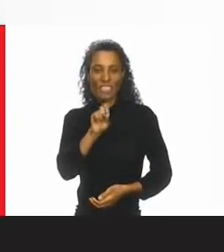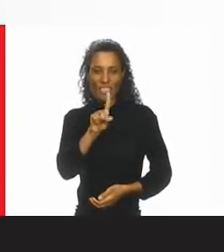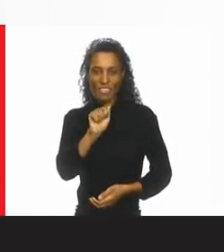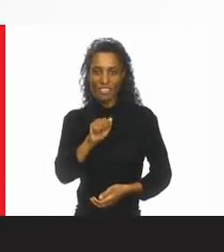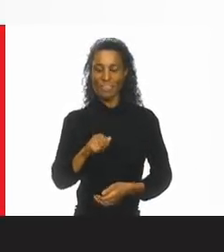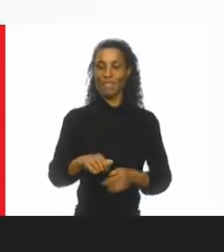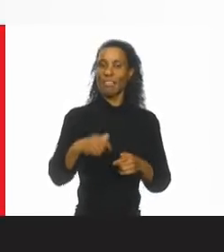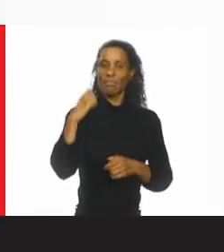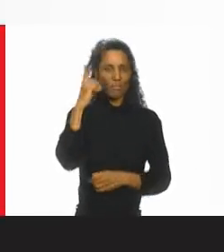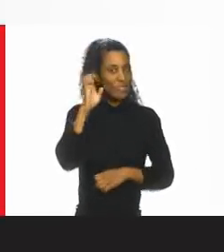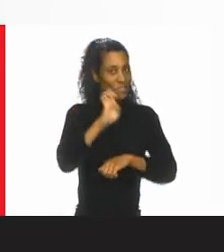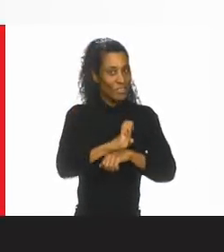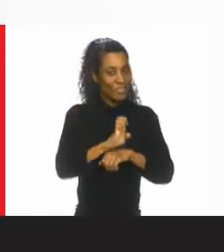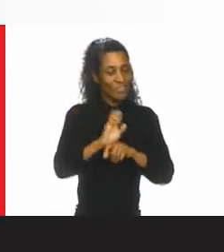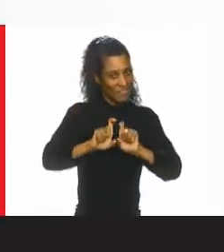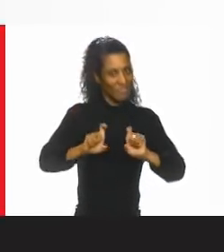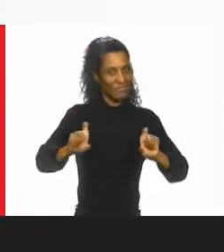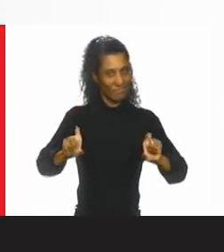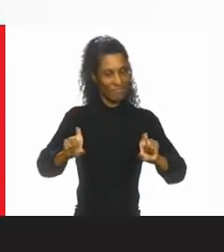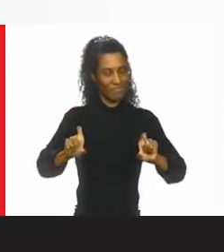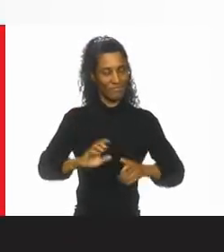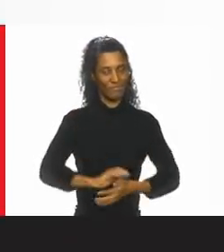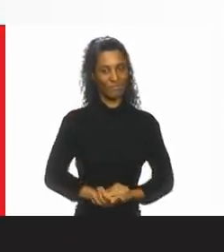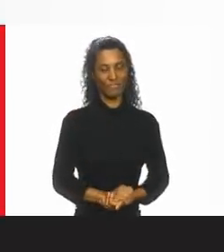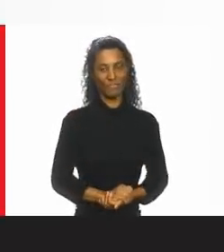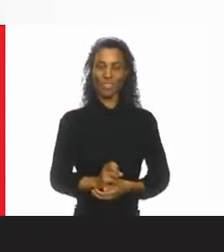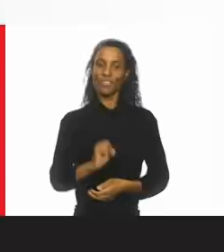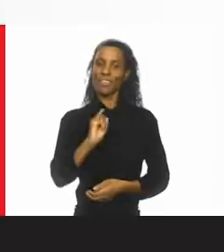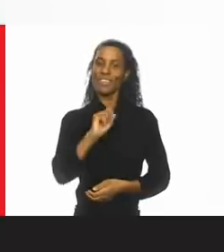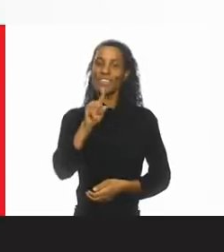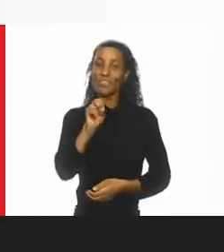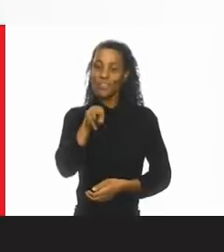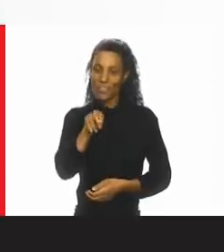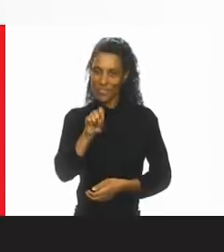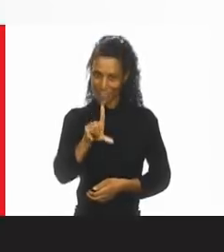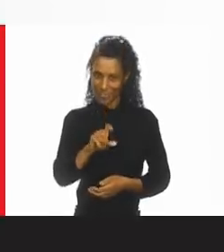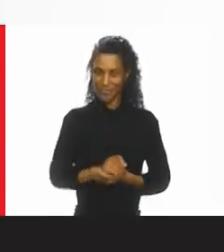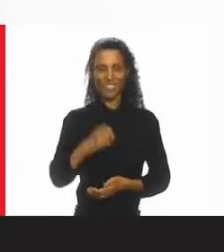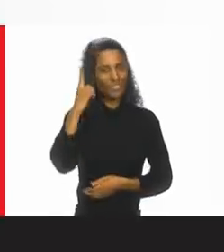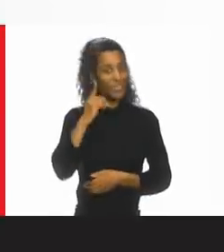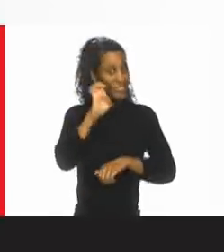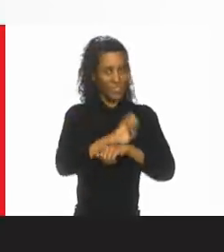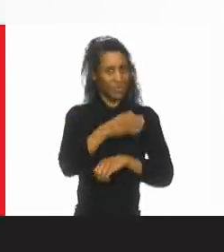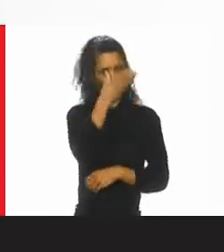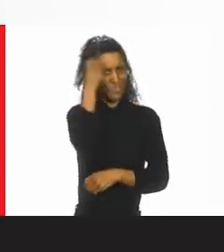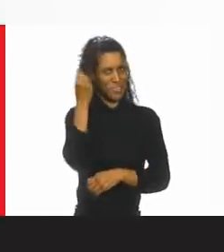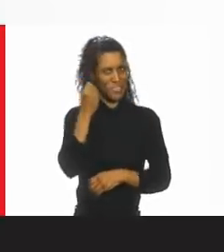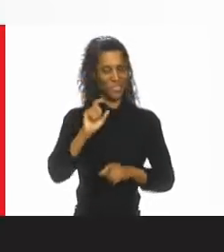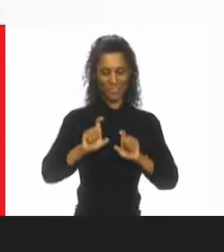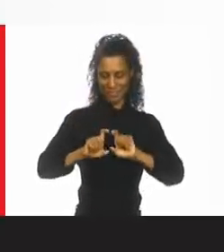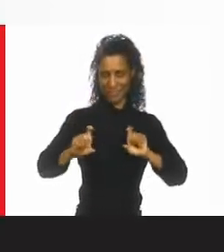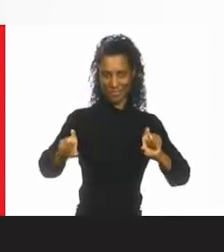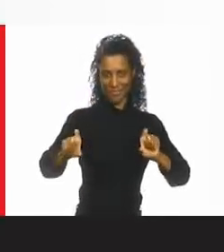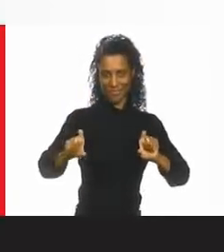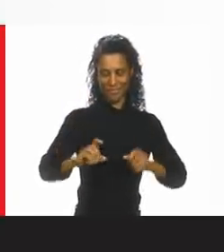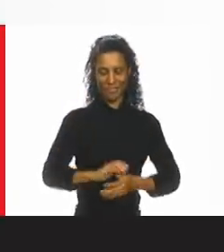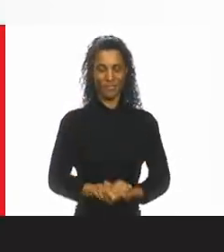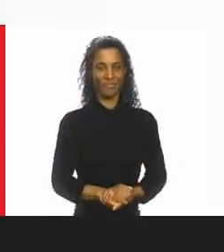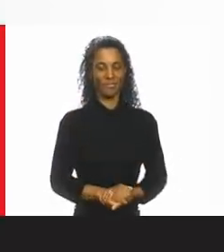Vanderlambas Concelos, deputada estadual, 40123. Sou Isamel. Para deputada estadual, não esquece,